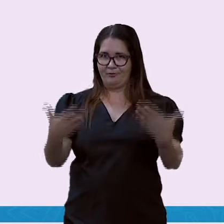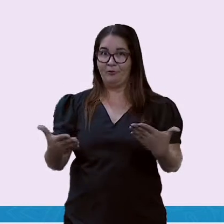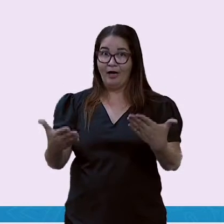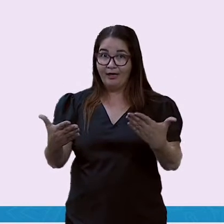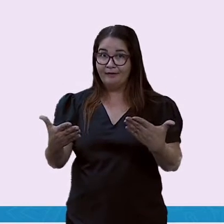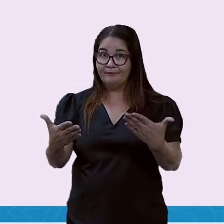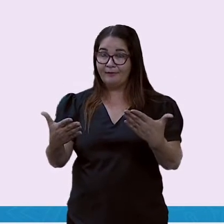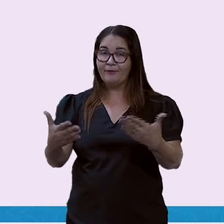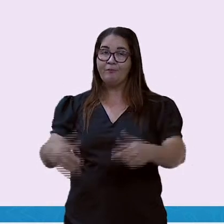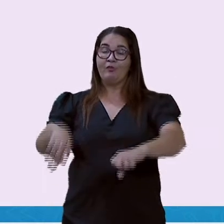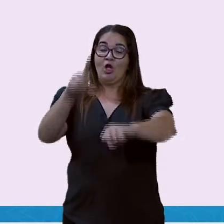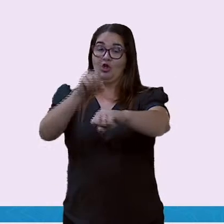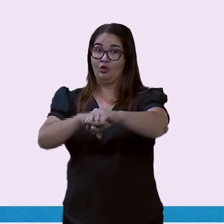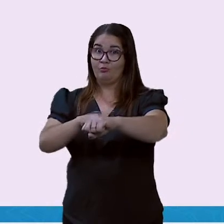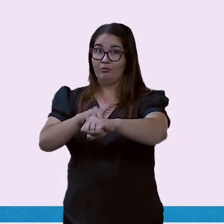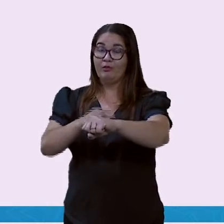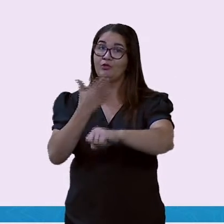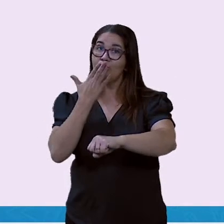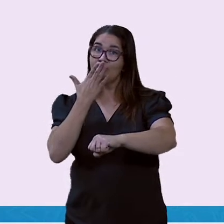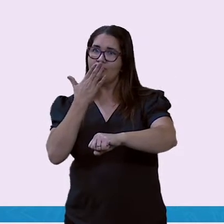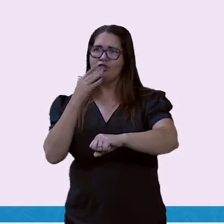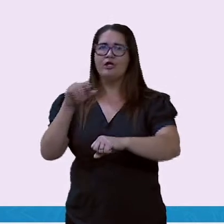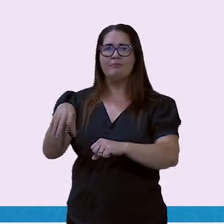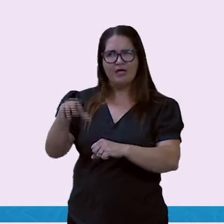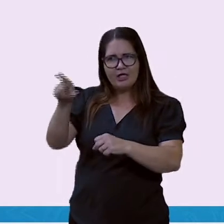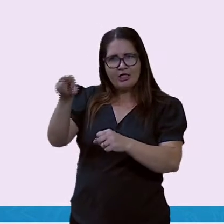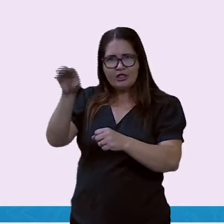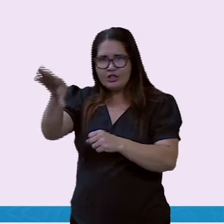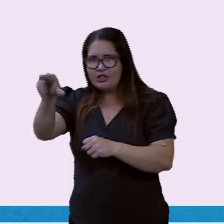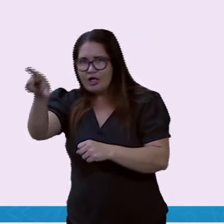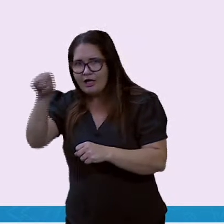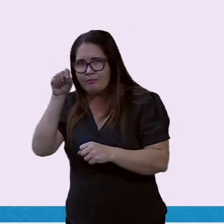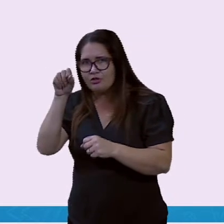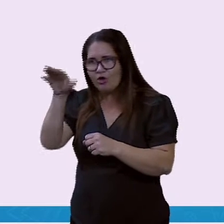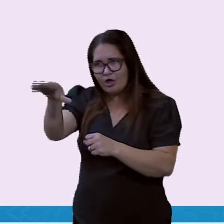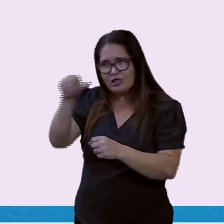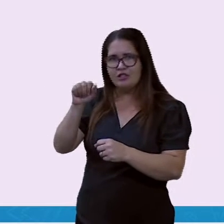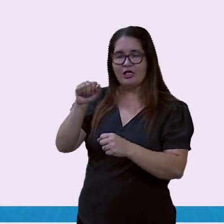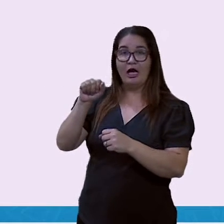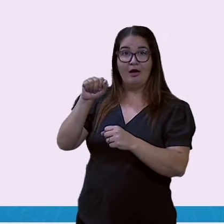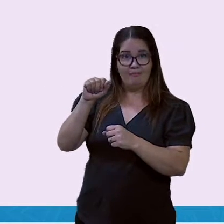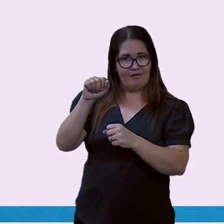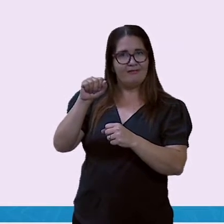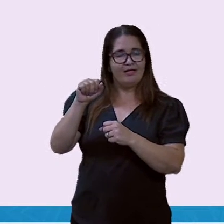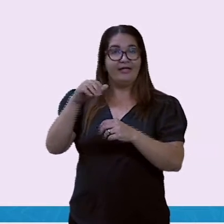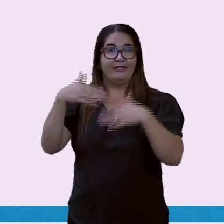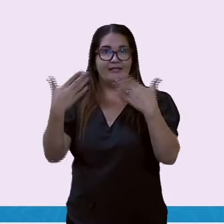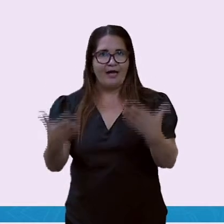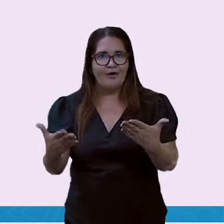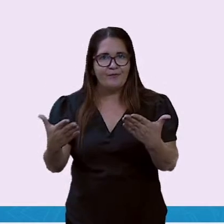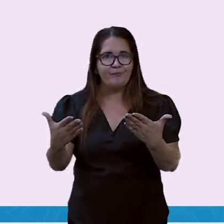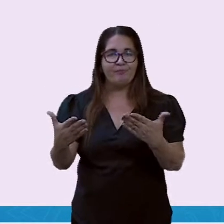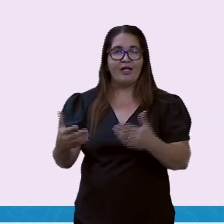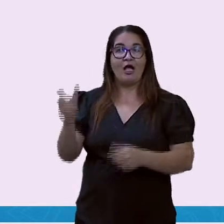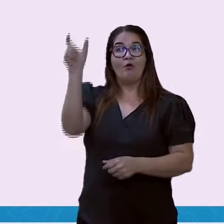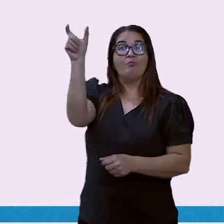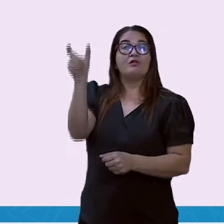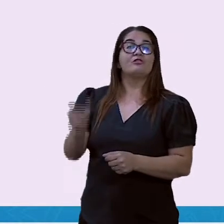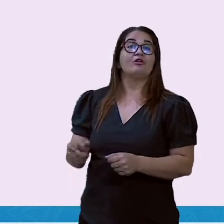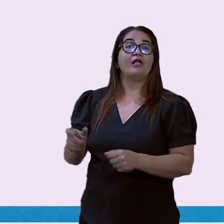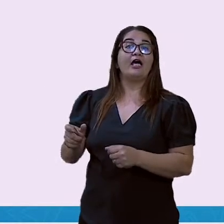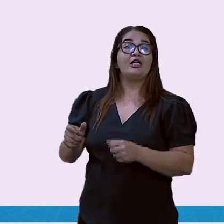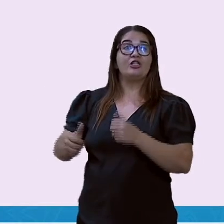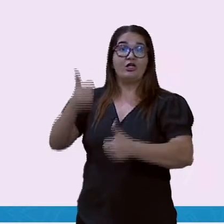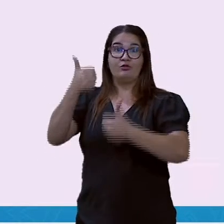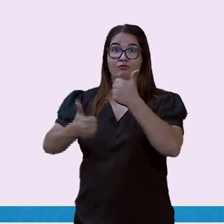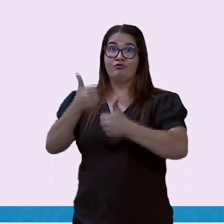É por isso que veremos em Campo as principais estrelas do futebol mundial.